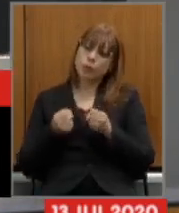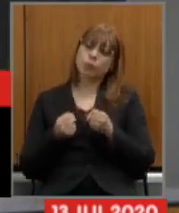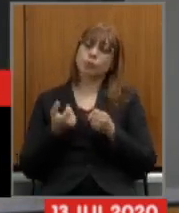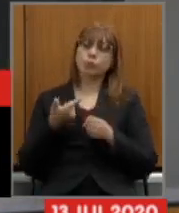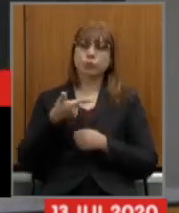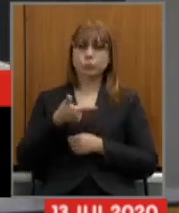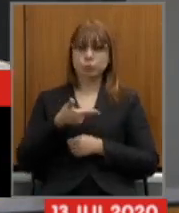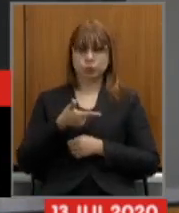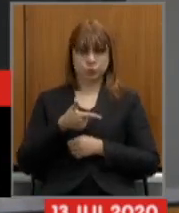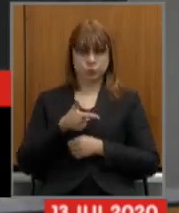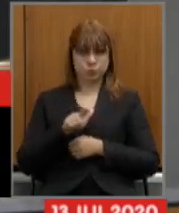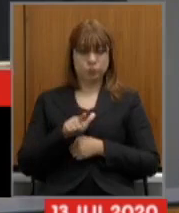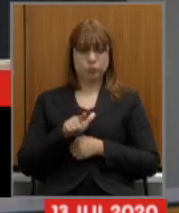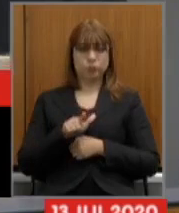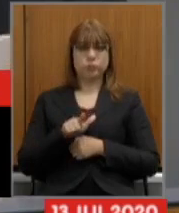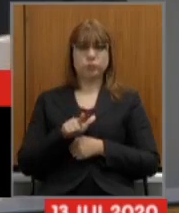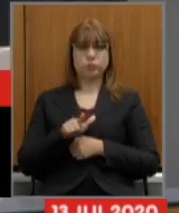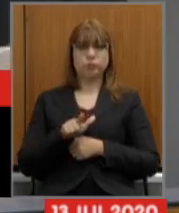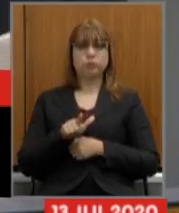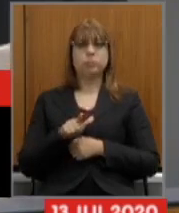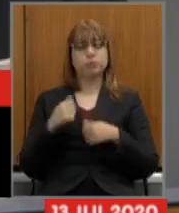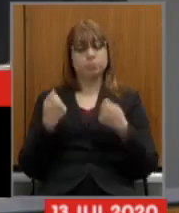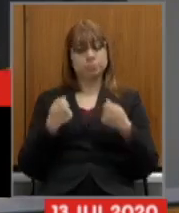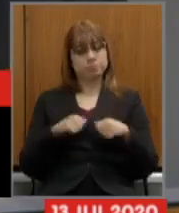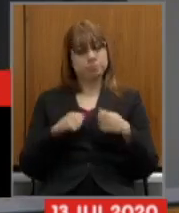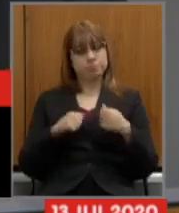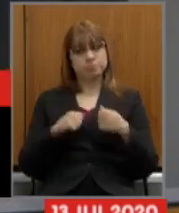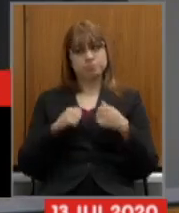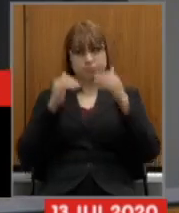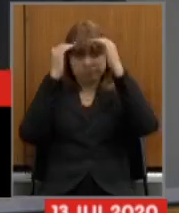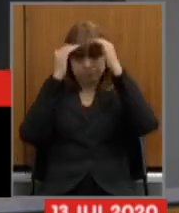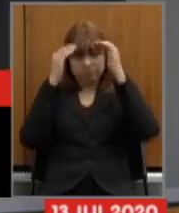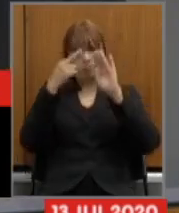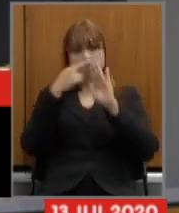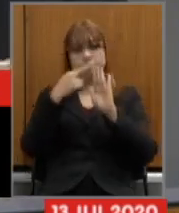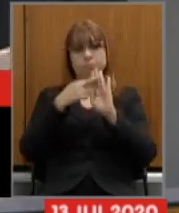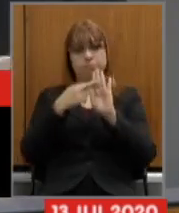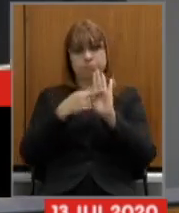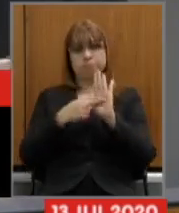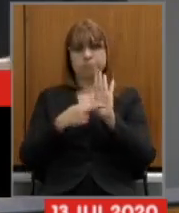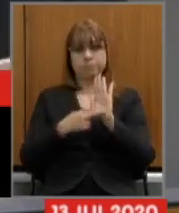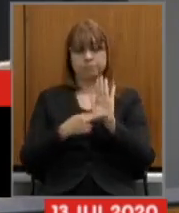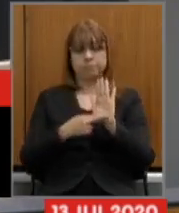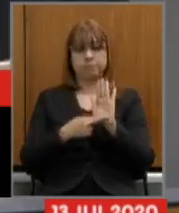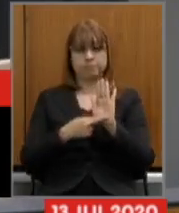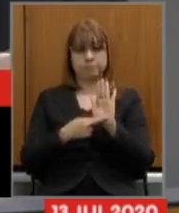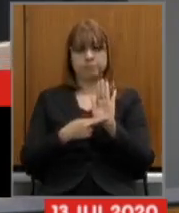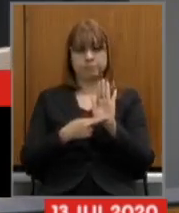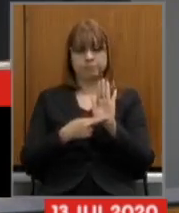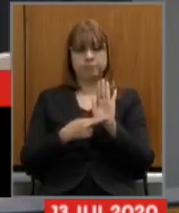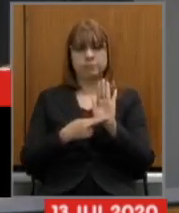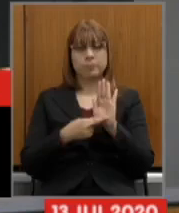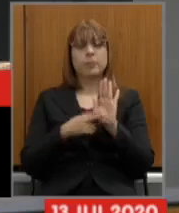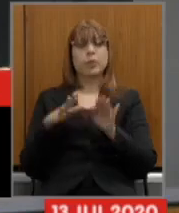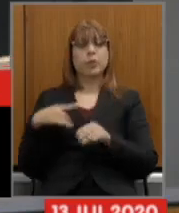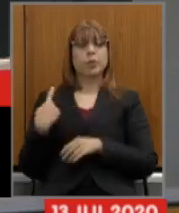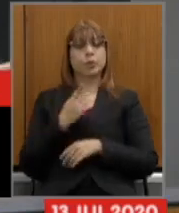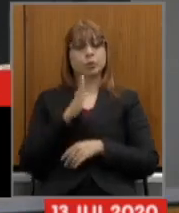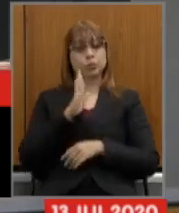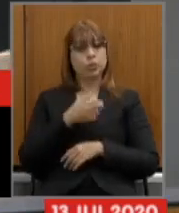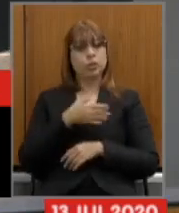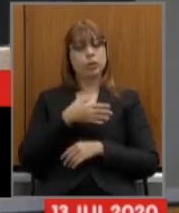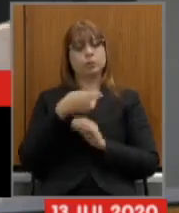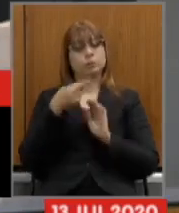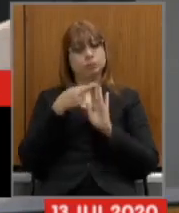nós temos parâmetros a serem seguidos então fizemos uma sugestão de alíquidos